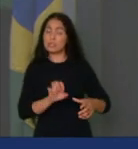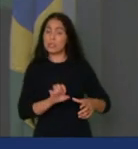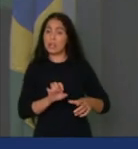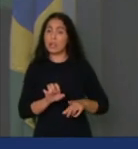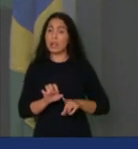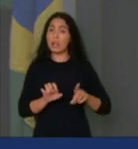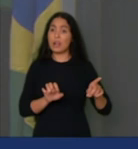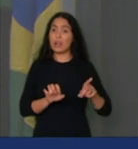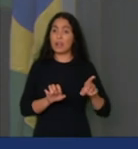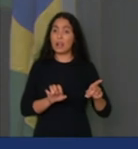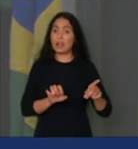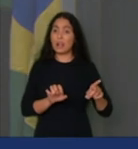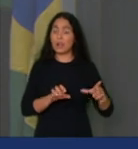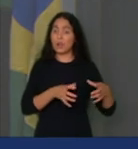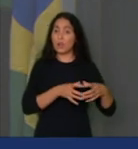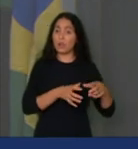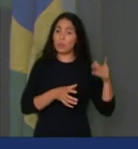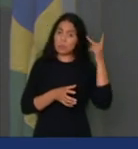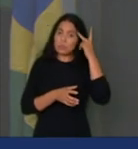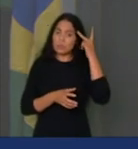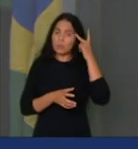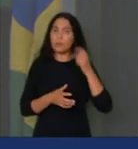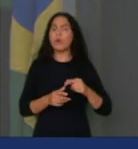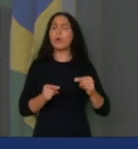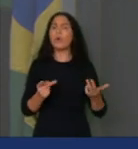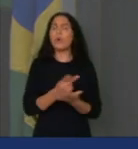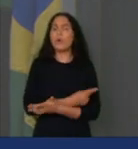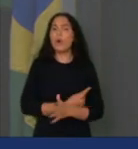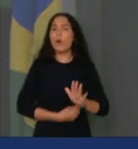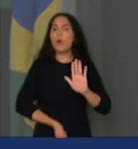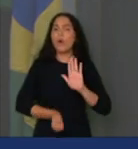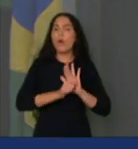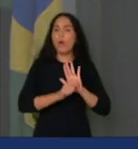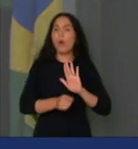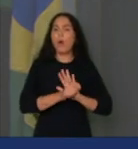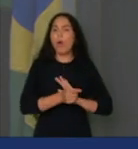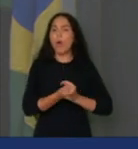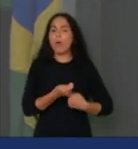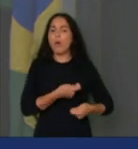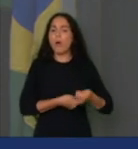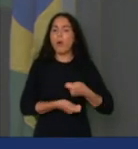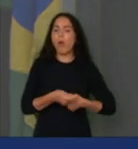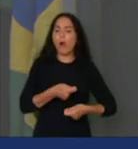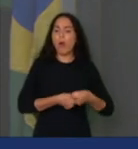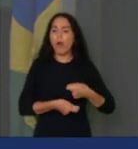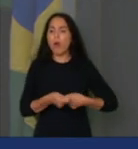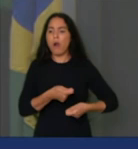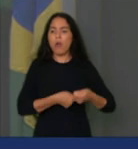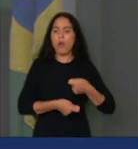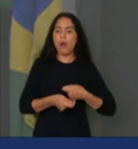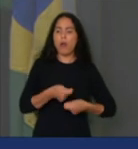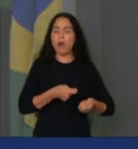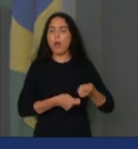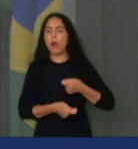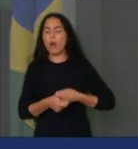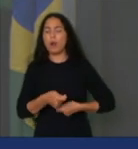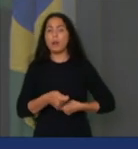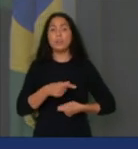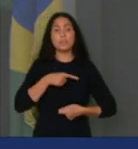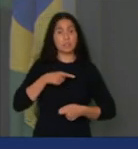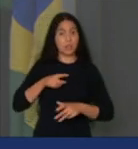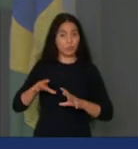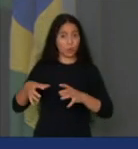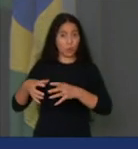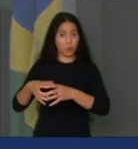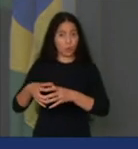Paulo e que o tráfico de drogas financiava todos esses partidos, a estrutura do Foro de